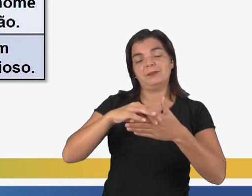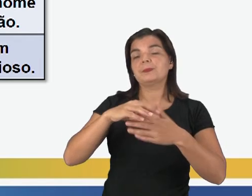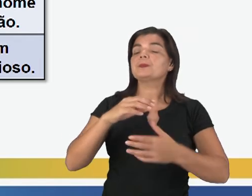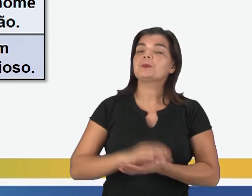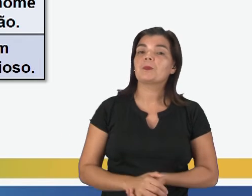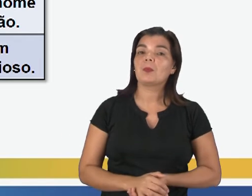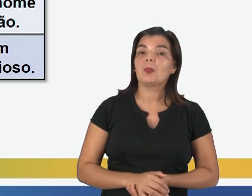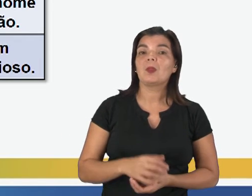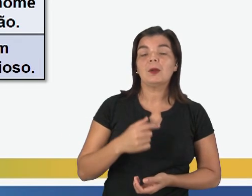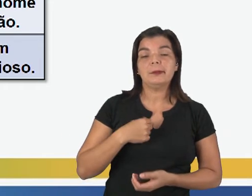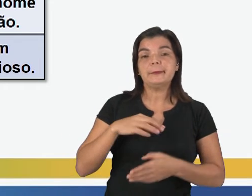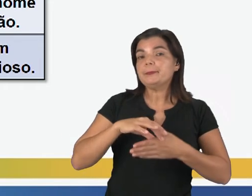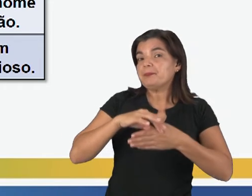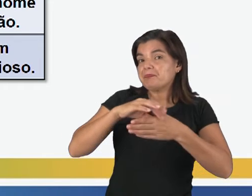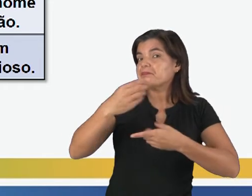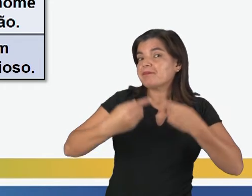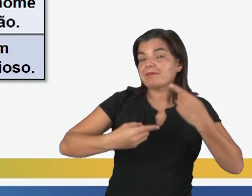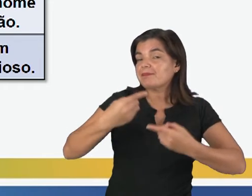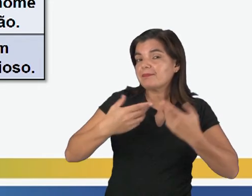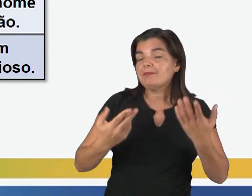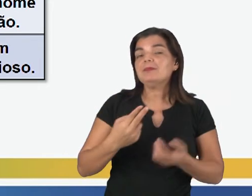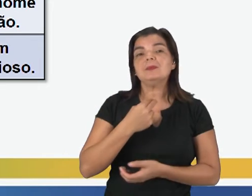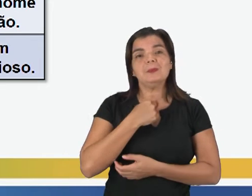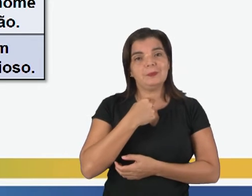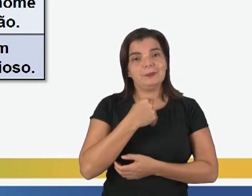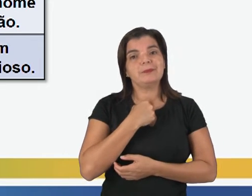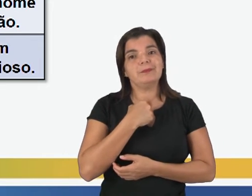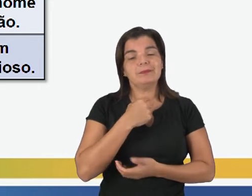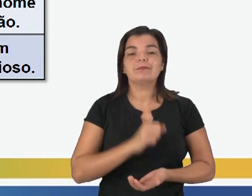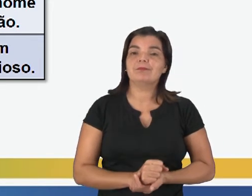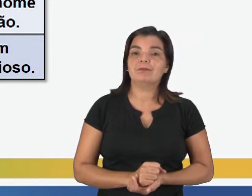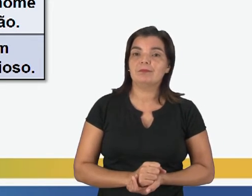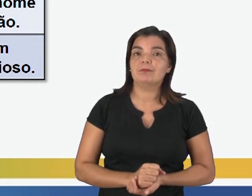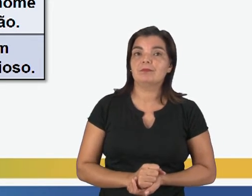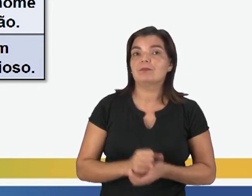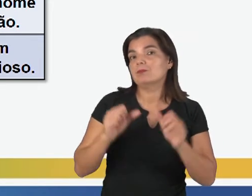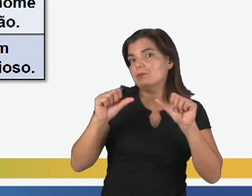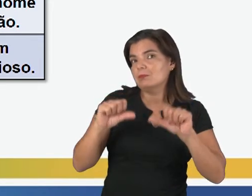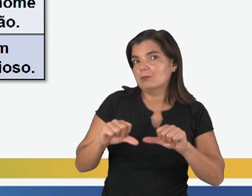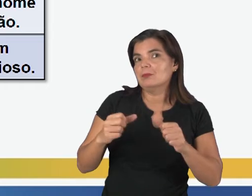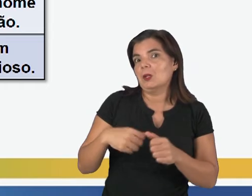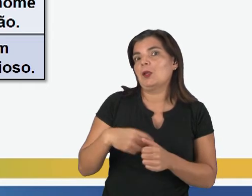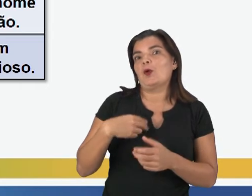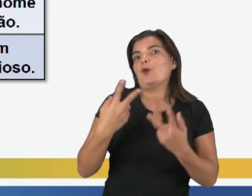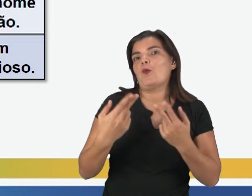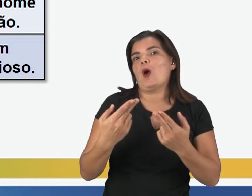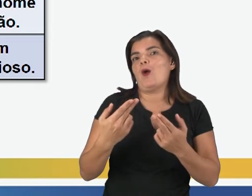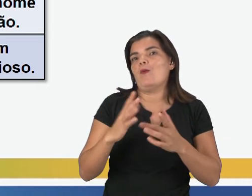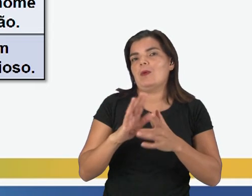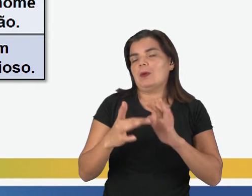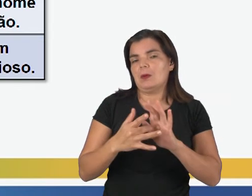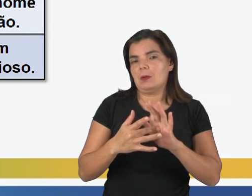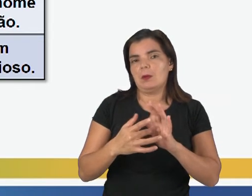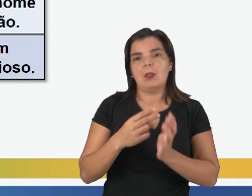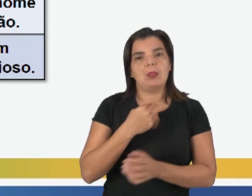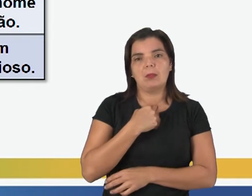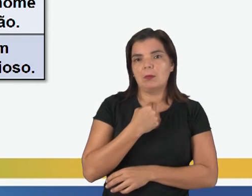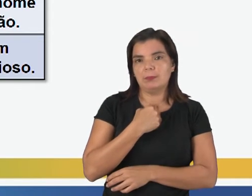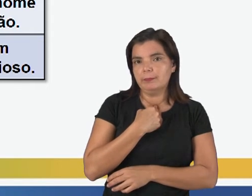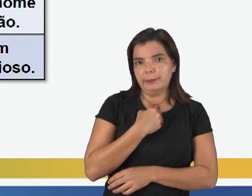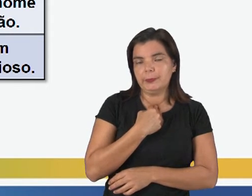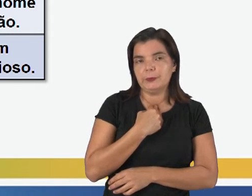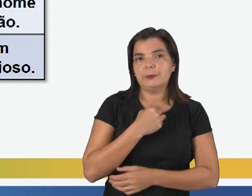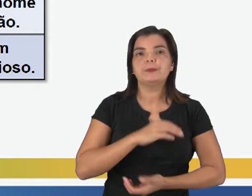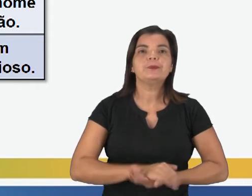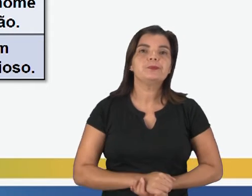religioso, assim como nenhum líder político, pode ser considerado messias. Isso é indevido.